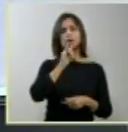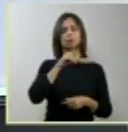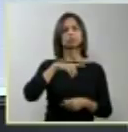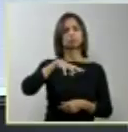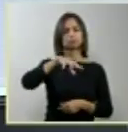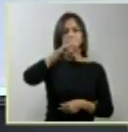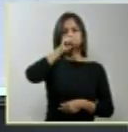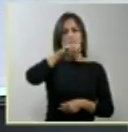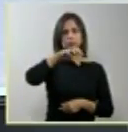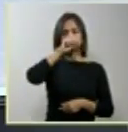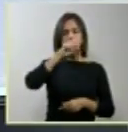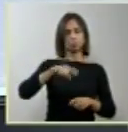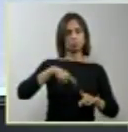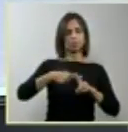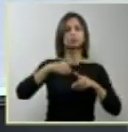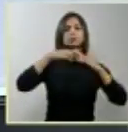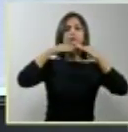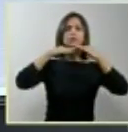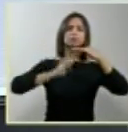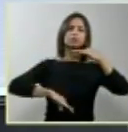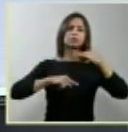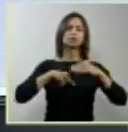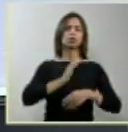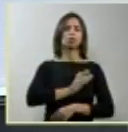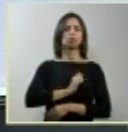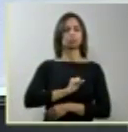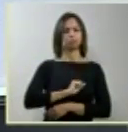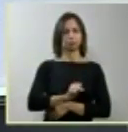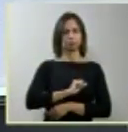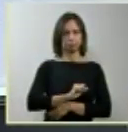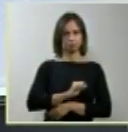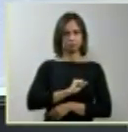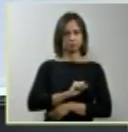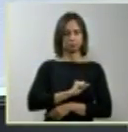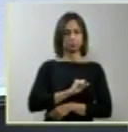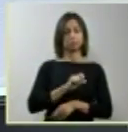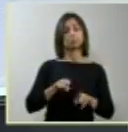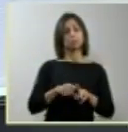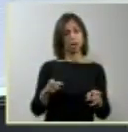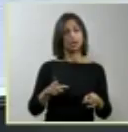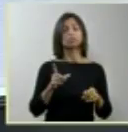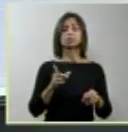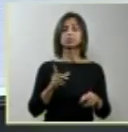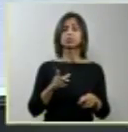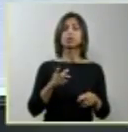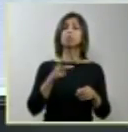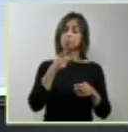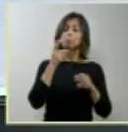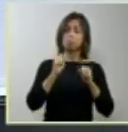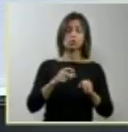batimento cardíaco, não excluem o diagnóstico de morte cerebral.